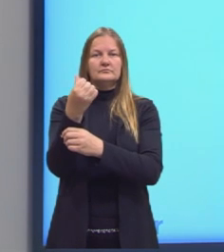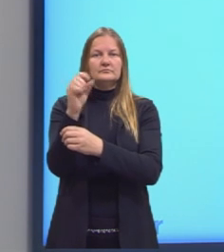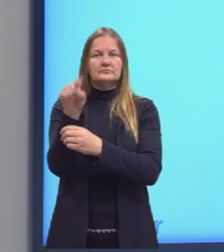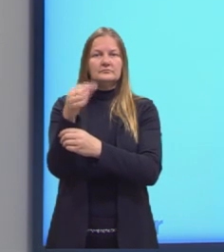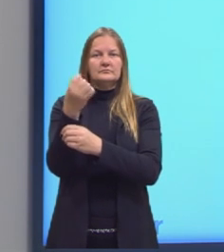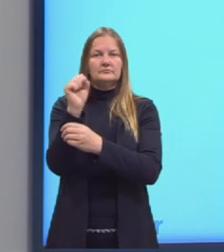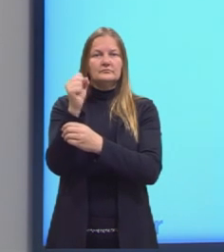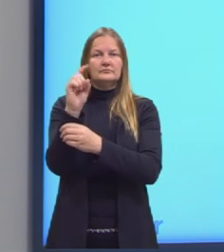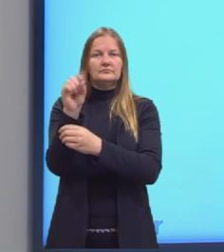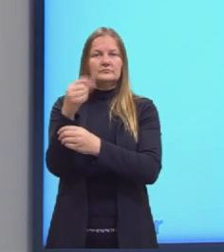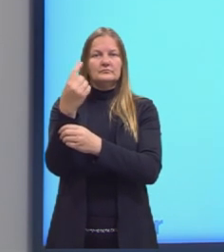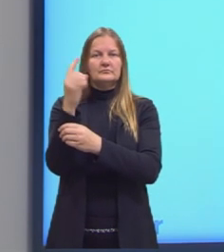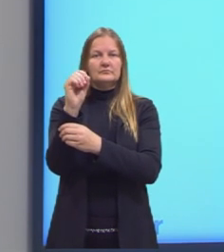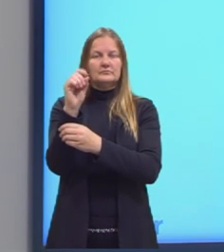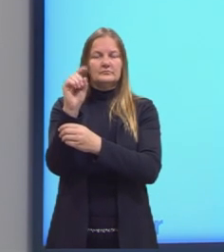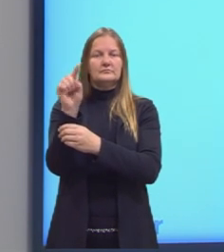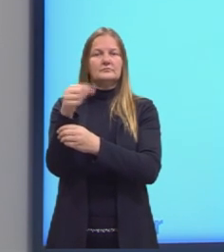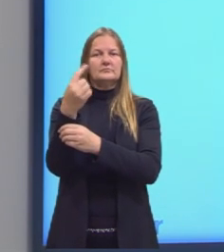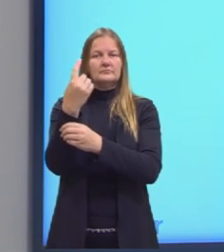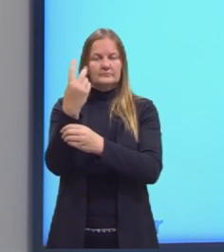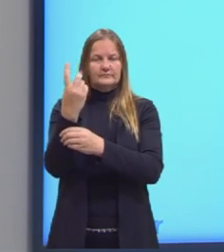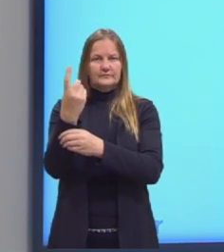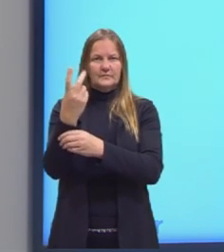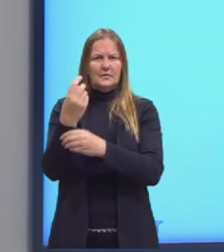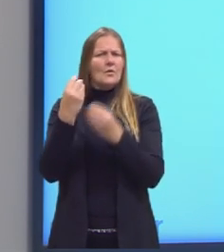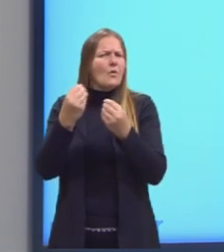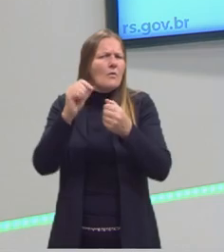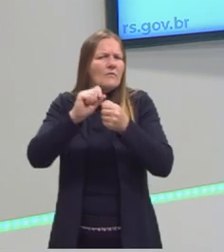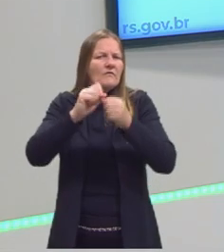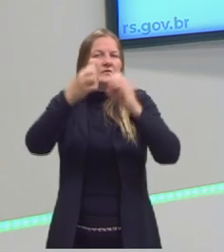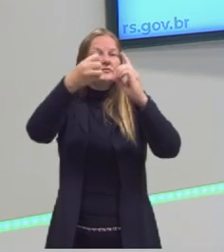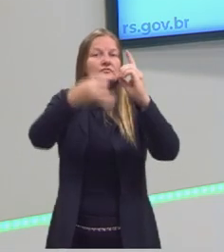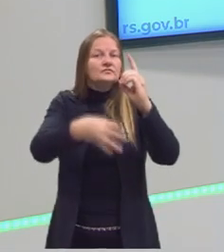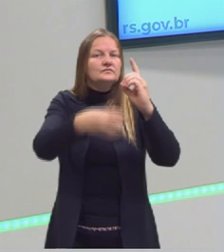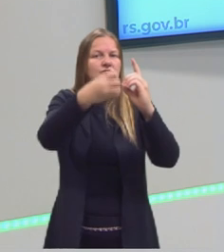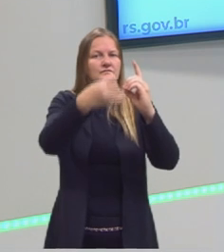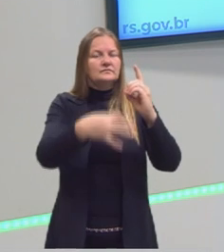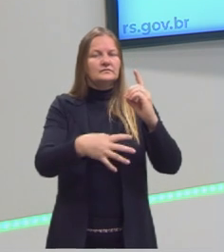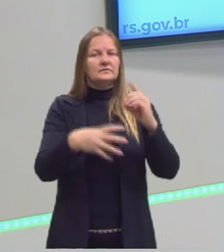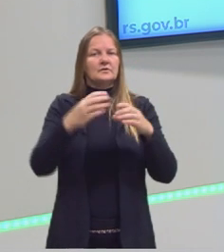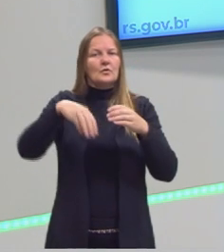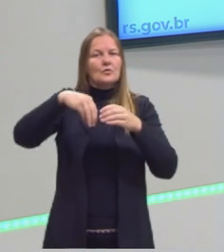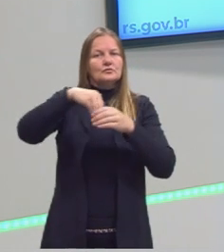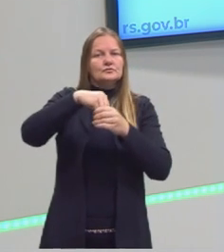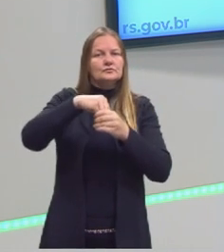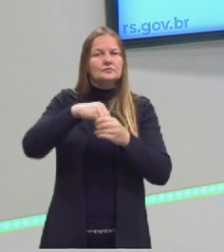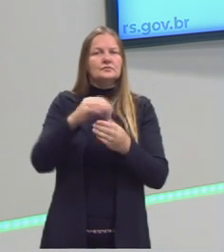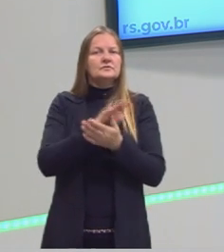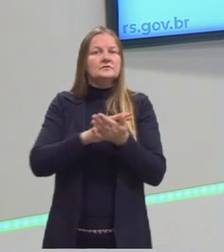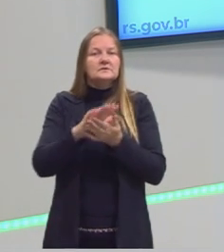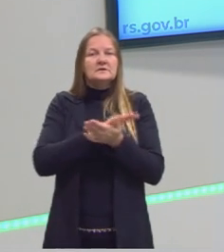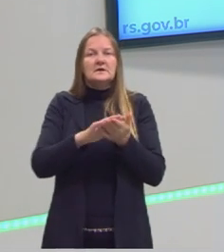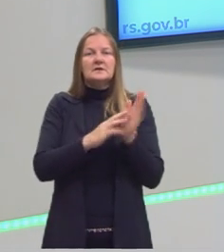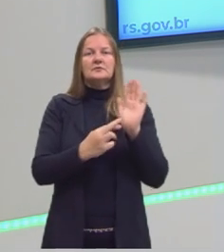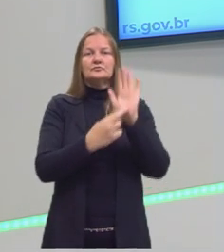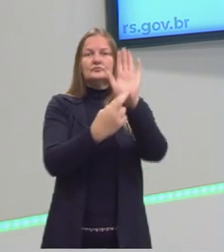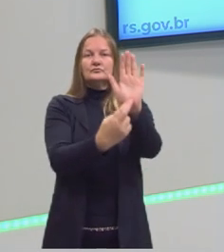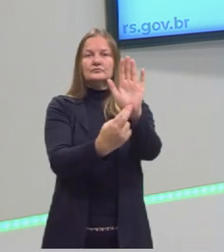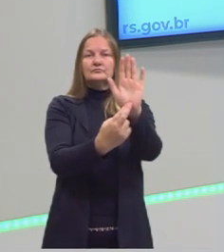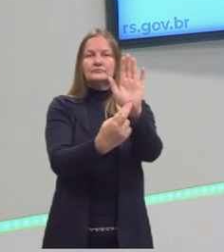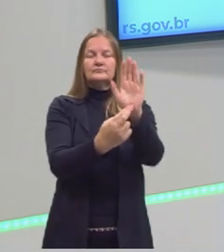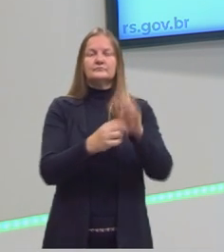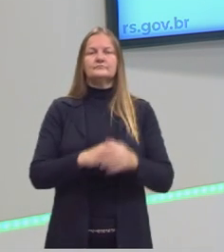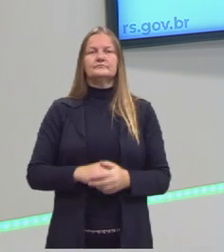8, 10 e 12. Mas como é que eu posso descrever esse conjunto sem necessariamente listar todos os